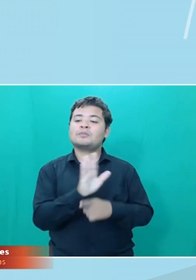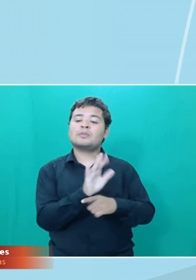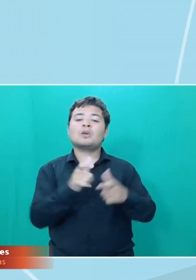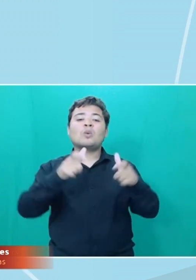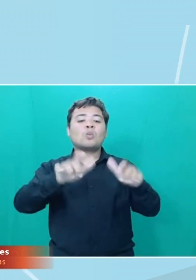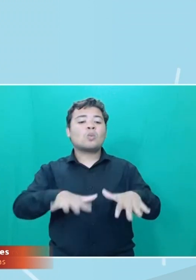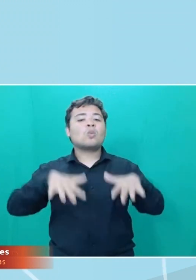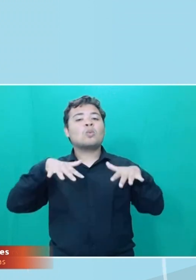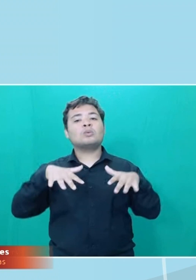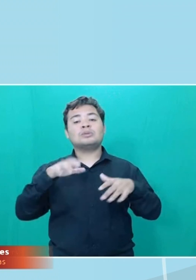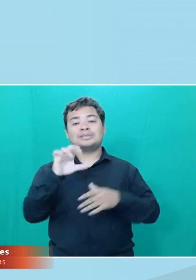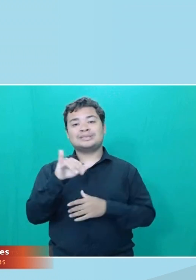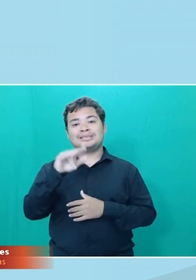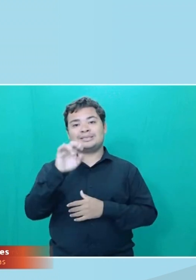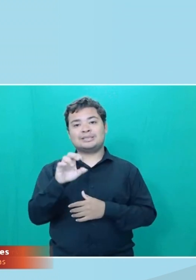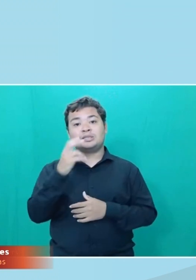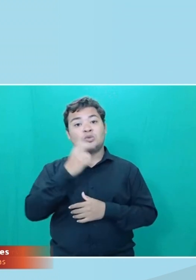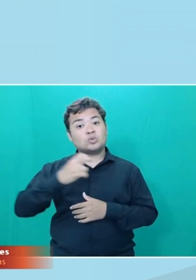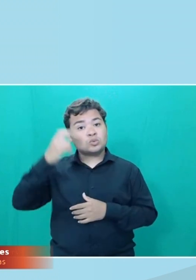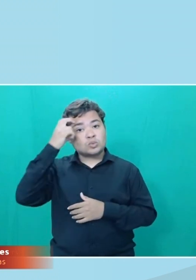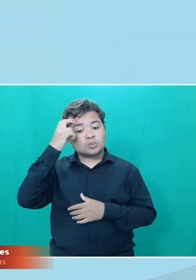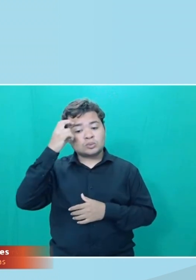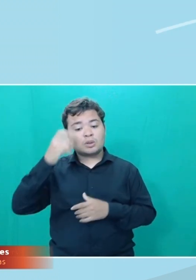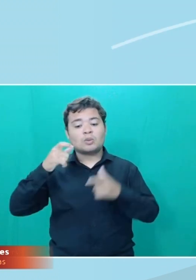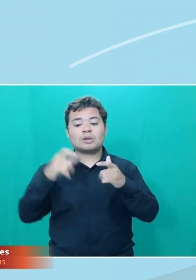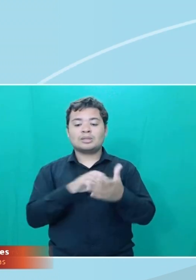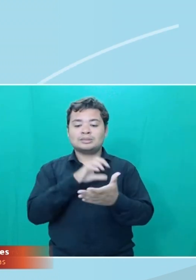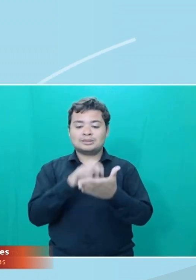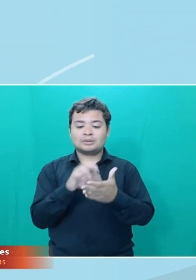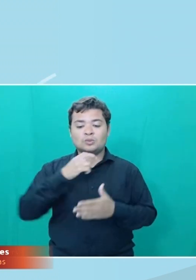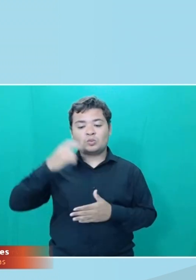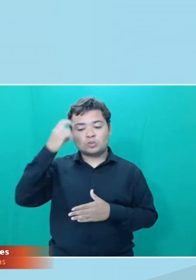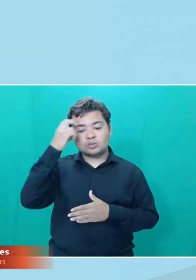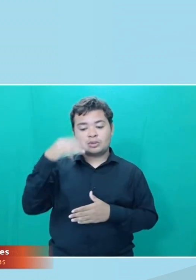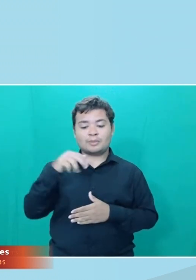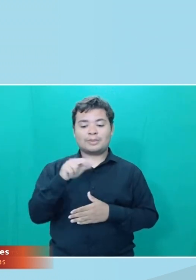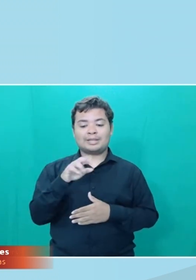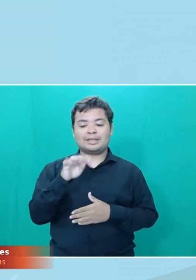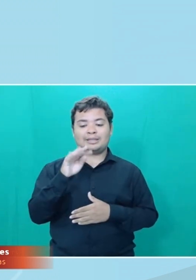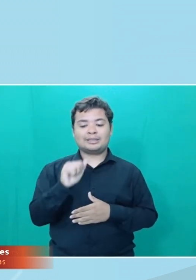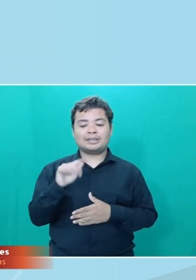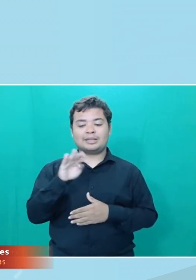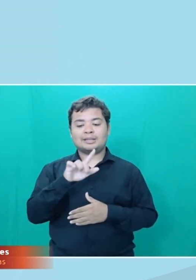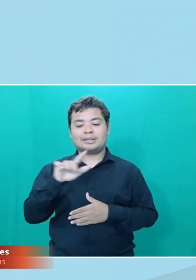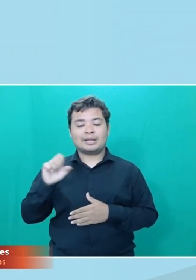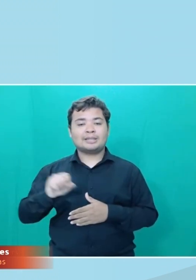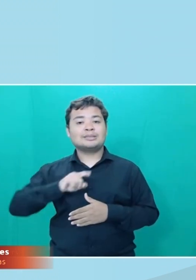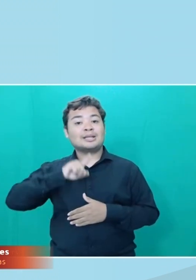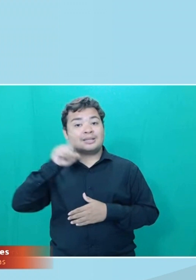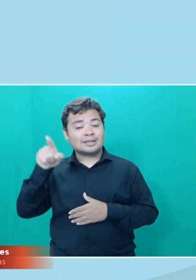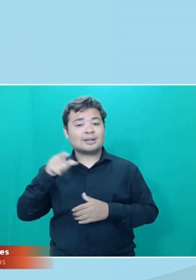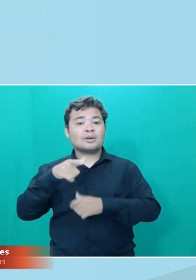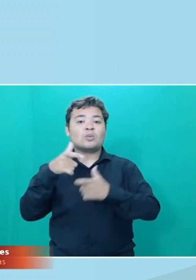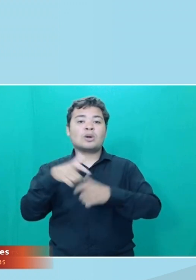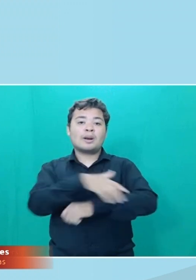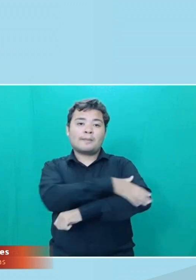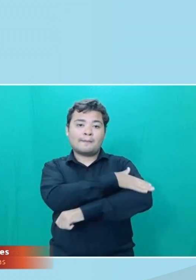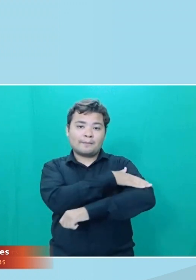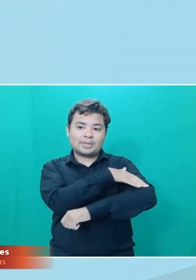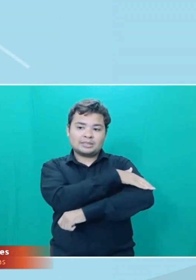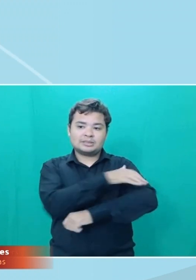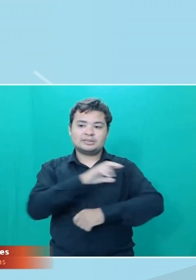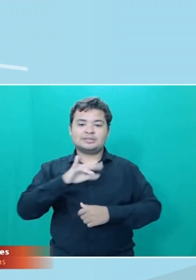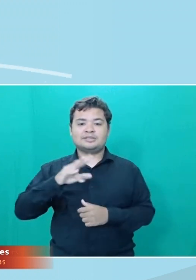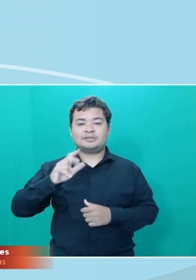Cultura, que fica no Centro Cultural Maria Tateles, bem no meio da Praça Cívica. Para conferir a programação e saber um pouco mais sobre a